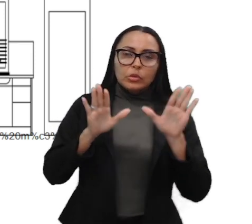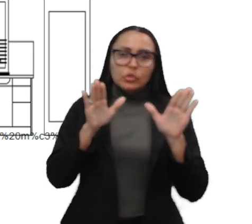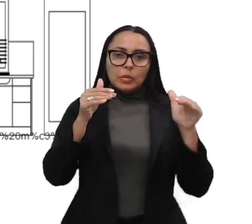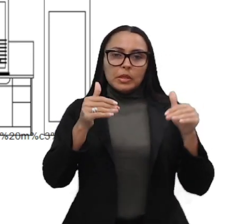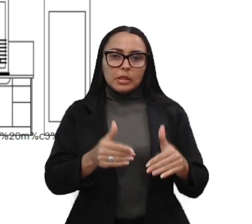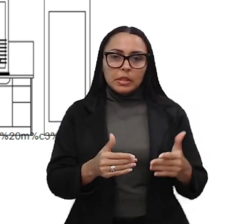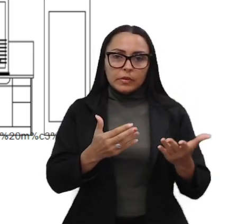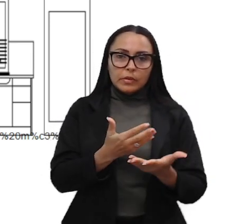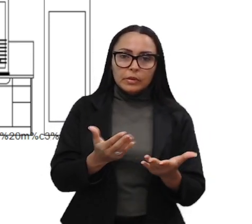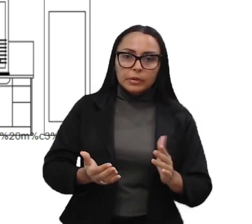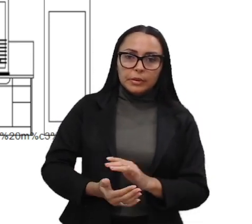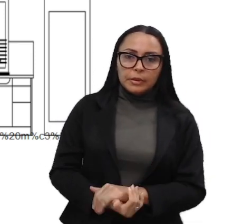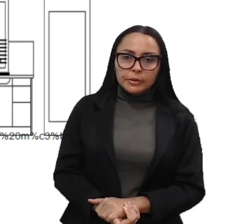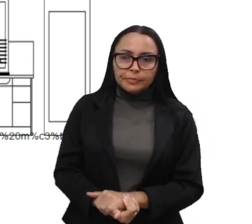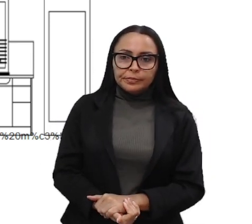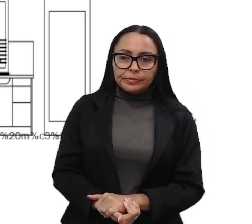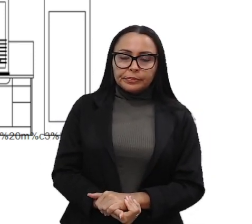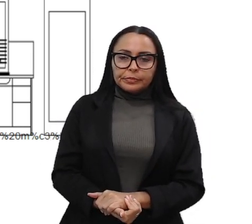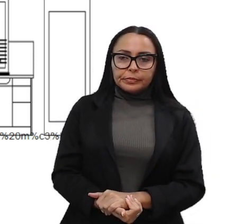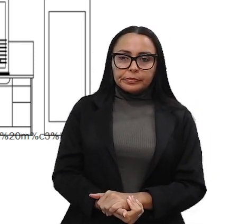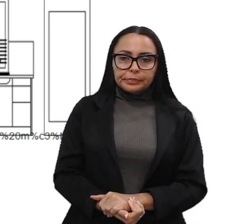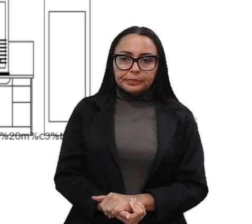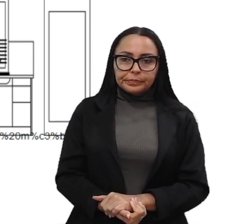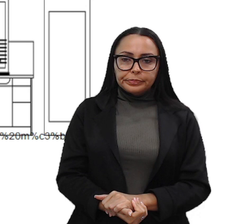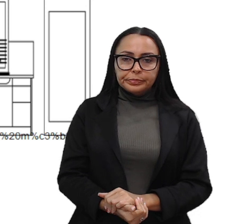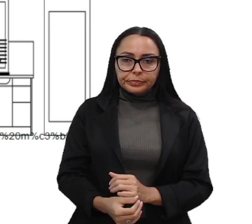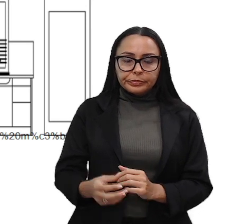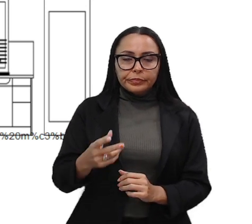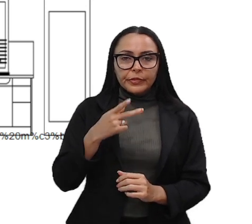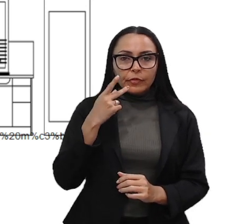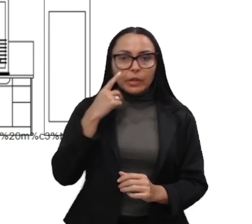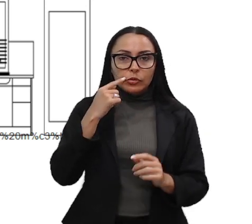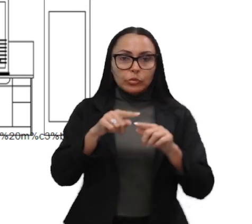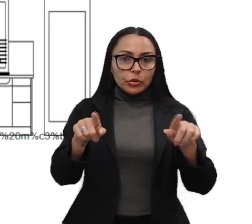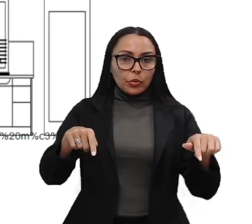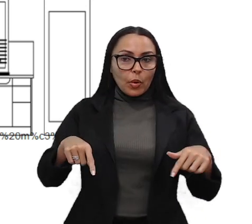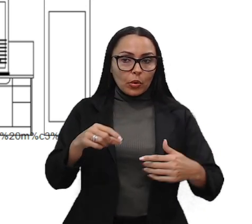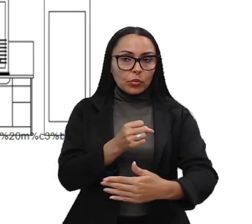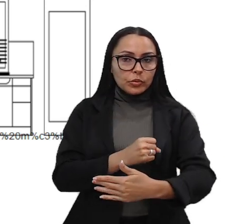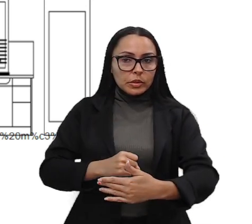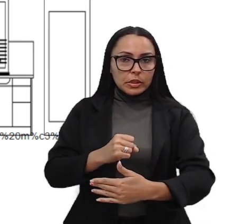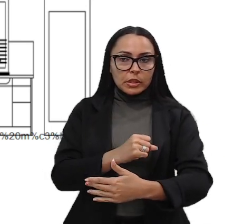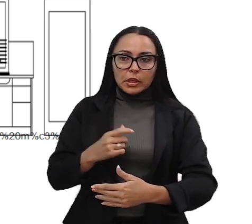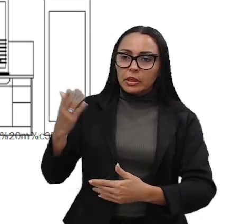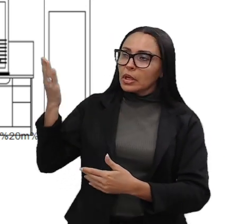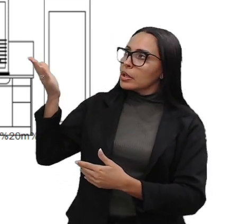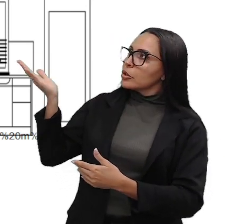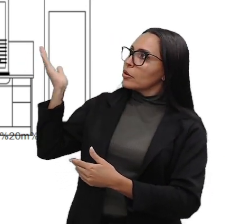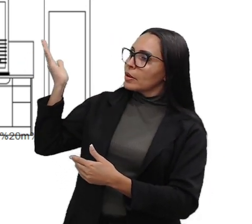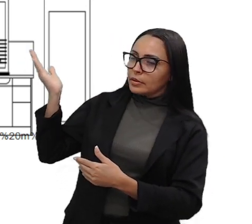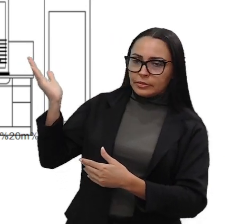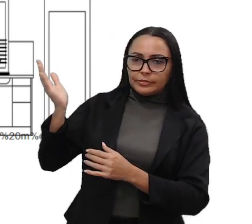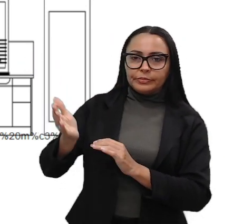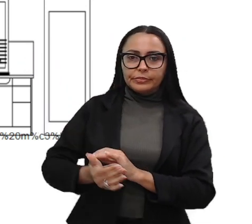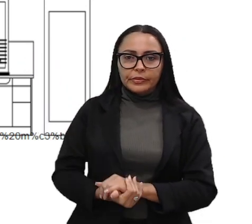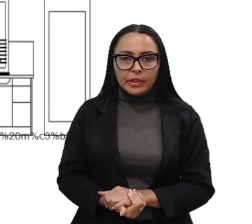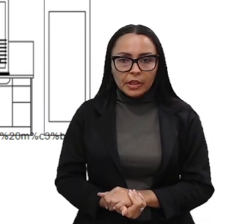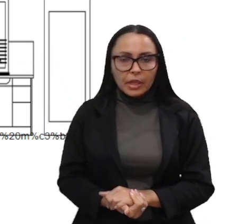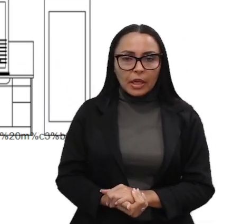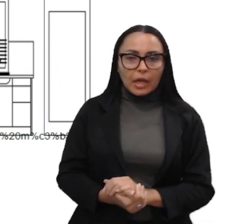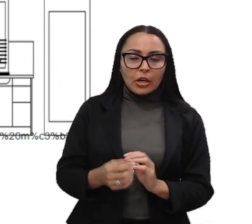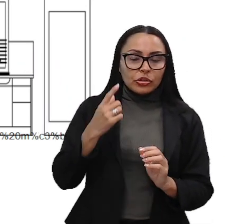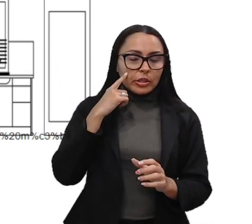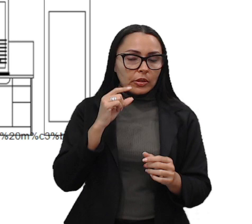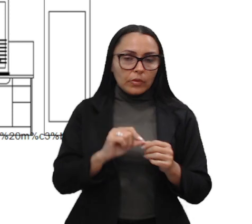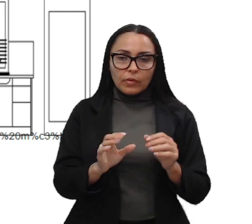tamanho daquele ambiente. No caso aqui a gente está falando de uma cozinha, então ele colocou tudo muito detalhado. Na consultoria a gente não